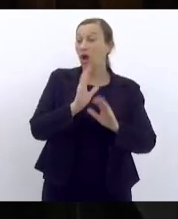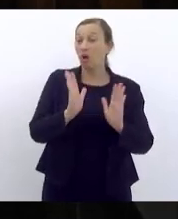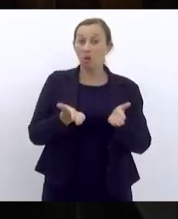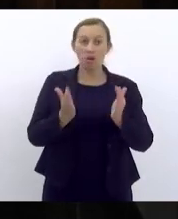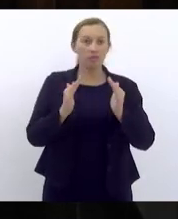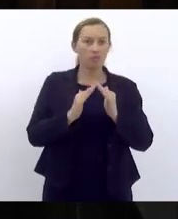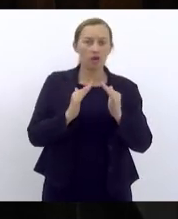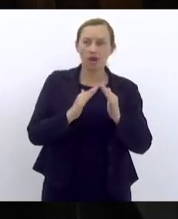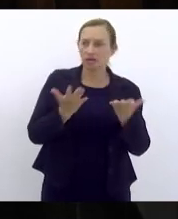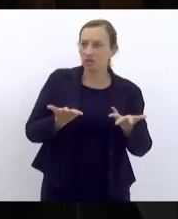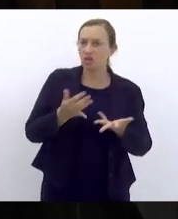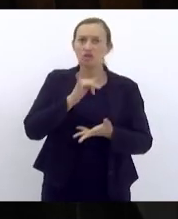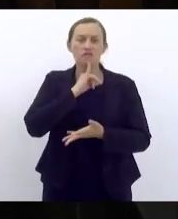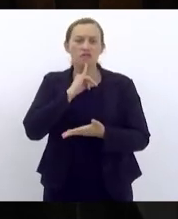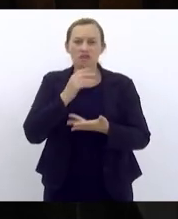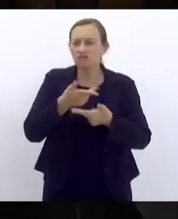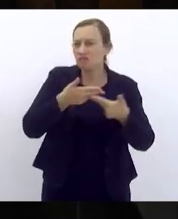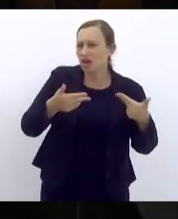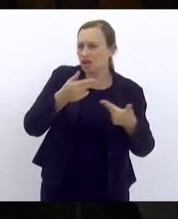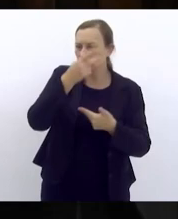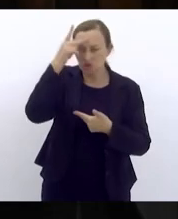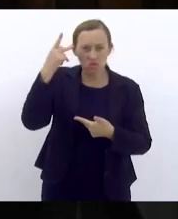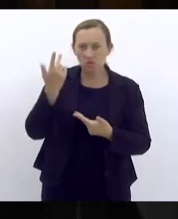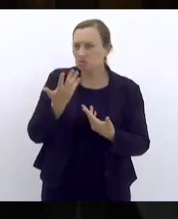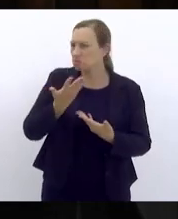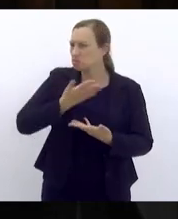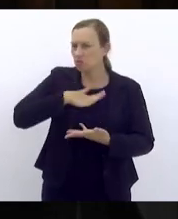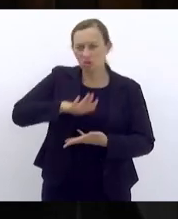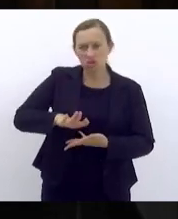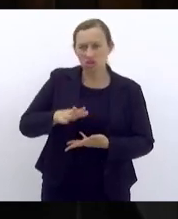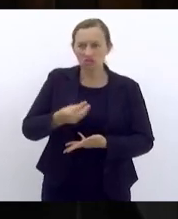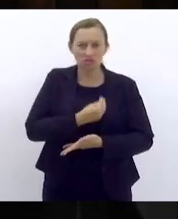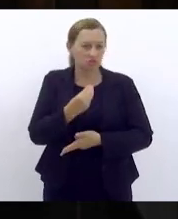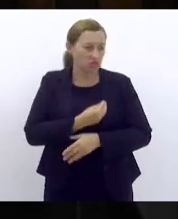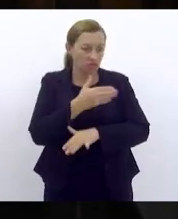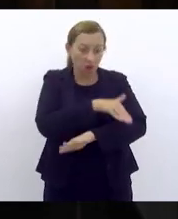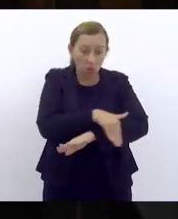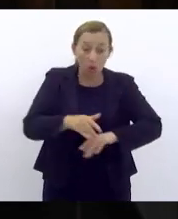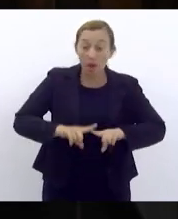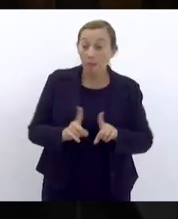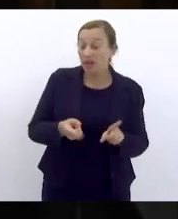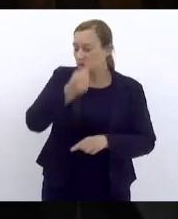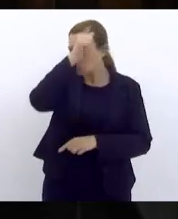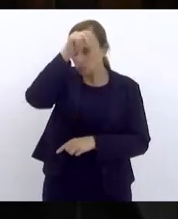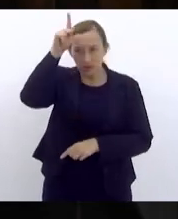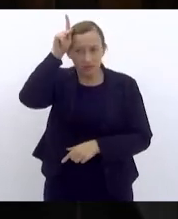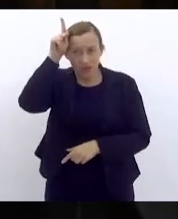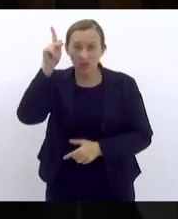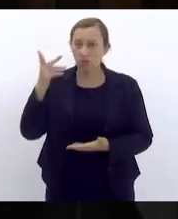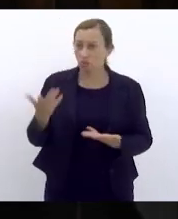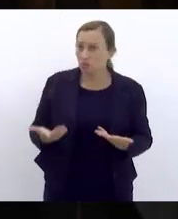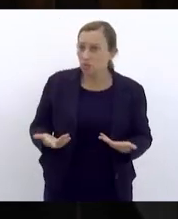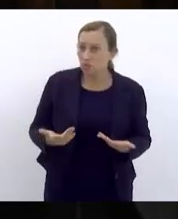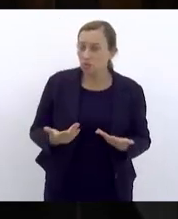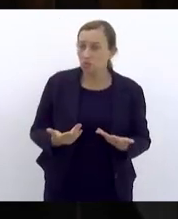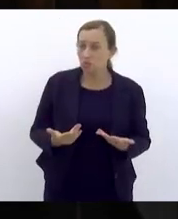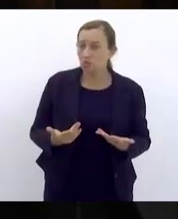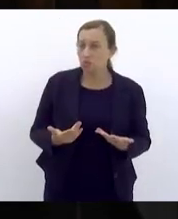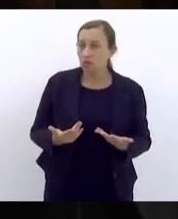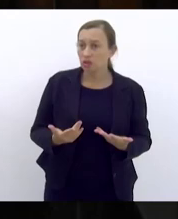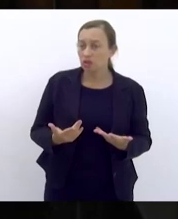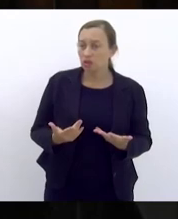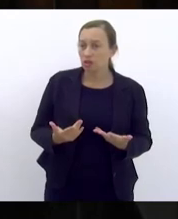nós sabemos que muitas pessoas não gostariam de estar nessa situação mas o prefeito se